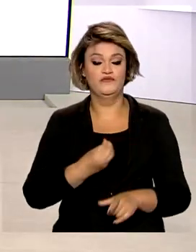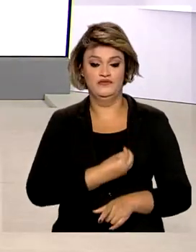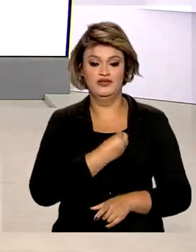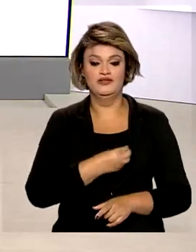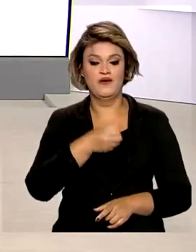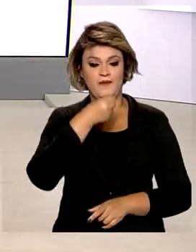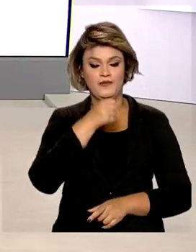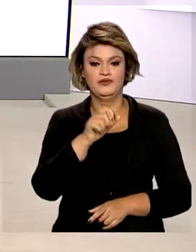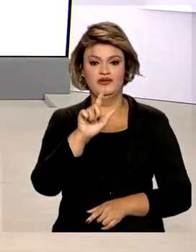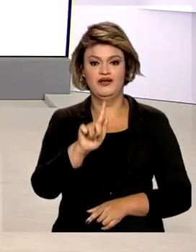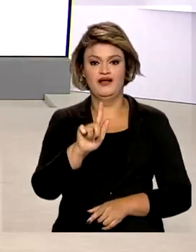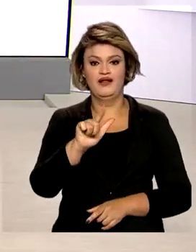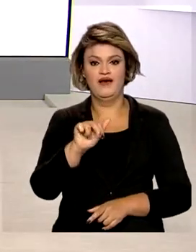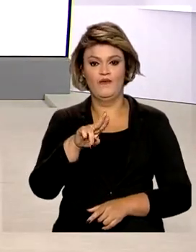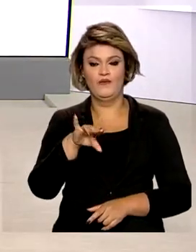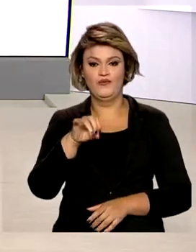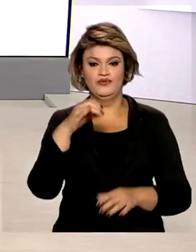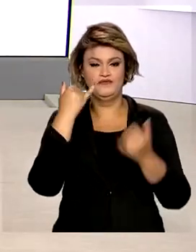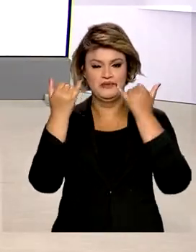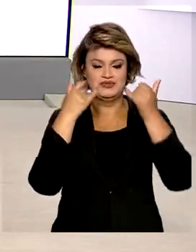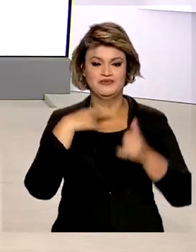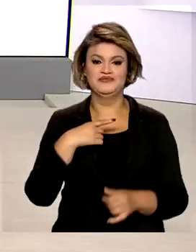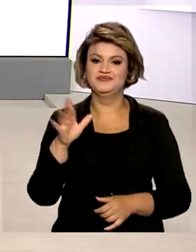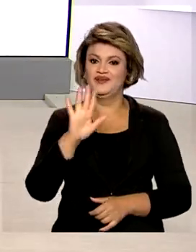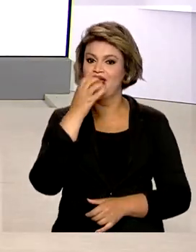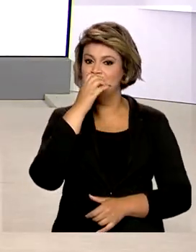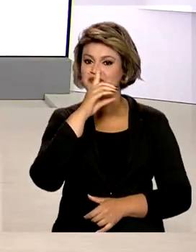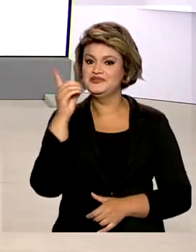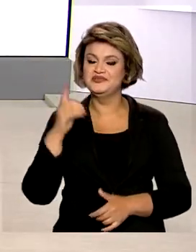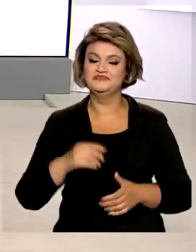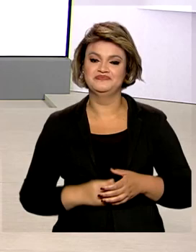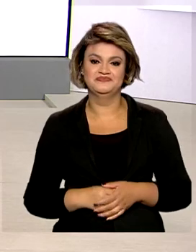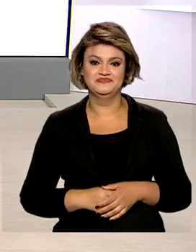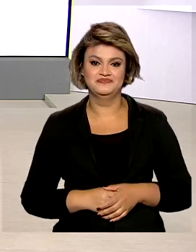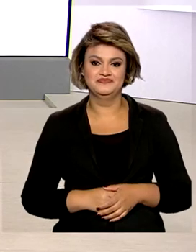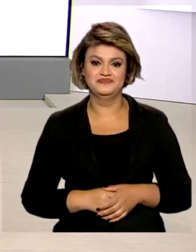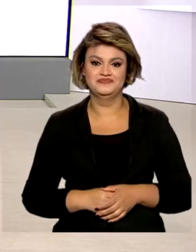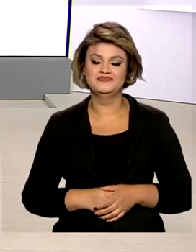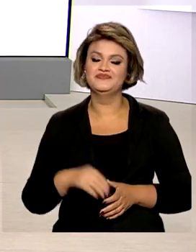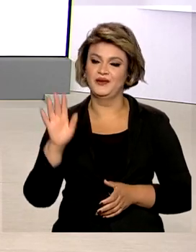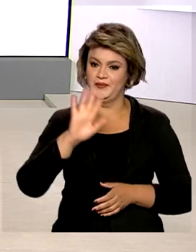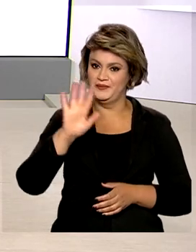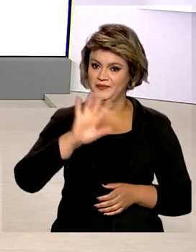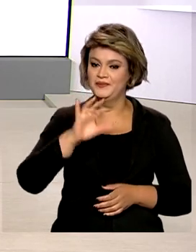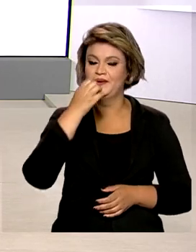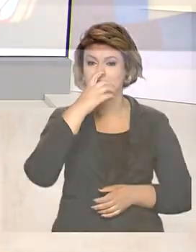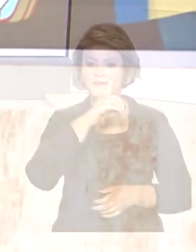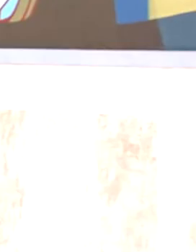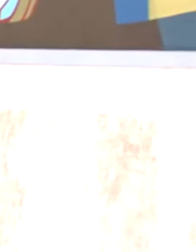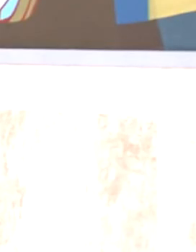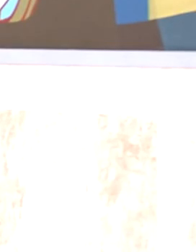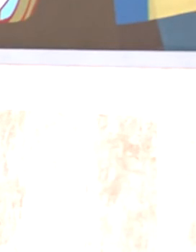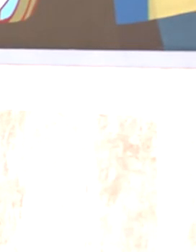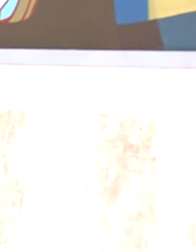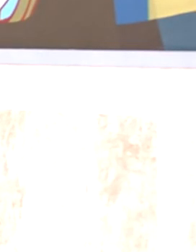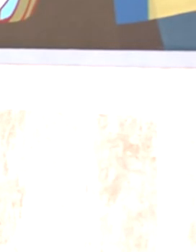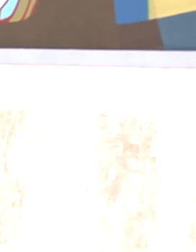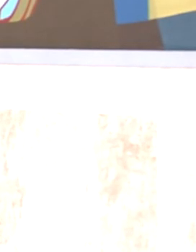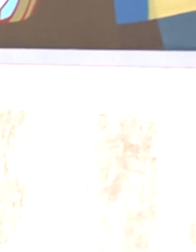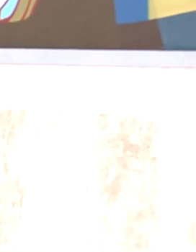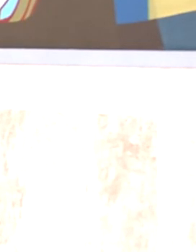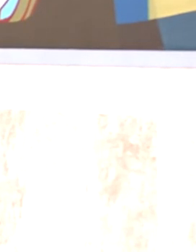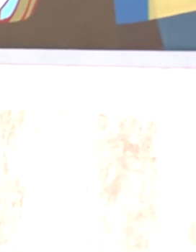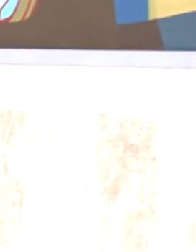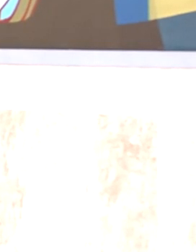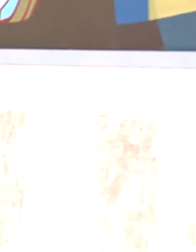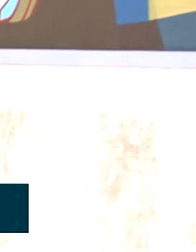Glauco de Queiroz tem as informações. Glauco, bom dia para você! Oi, Natália! Bom dia para você e bom dia a todos. Isso